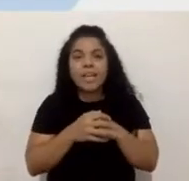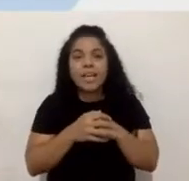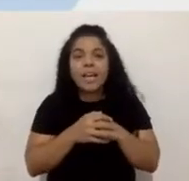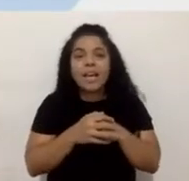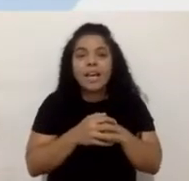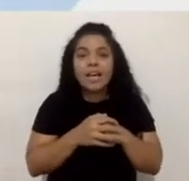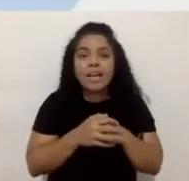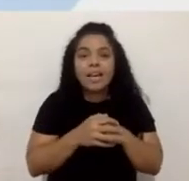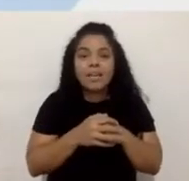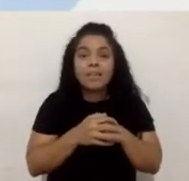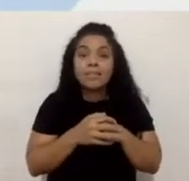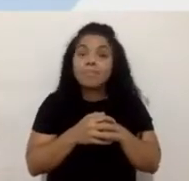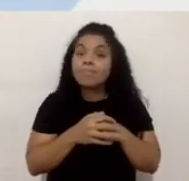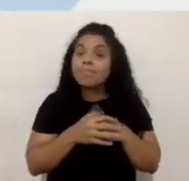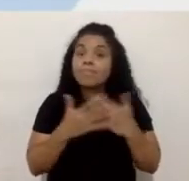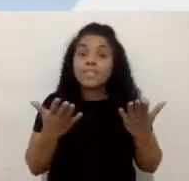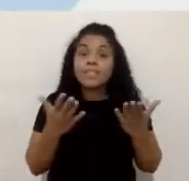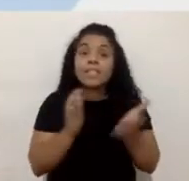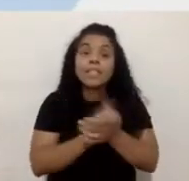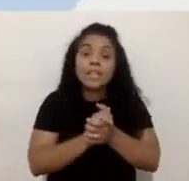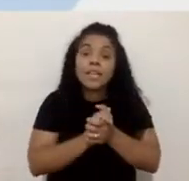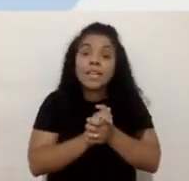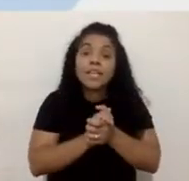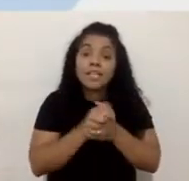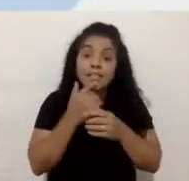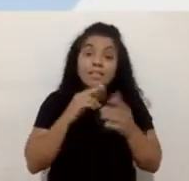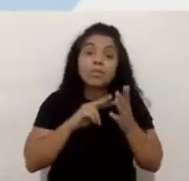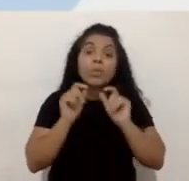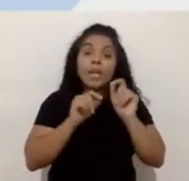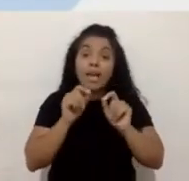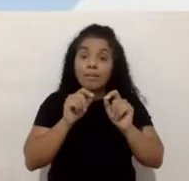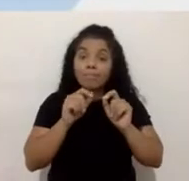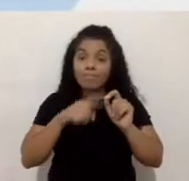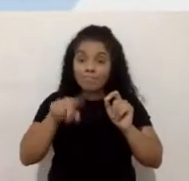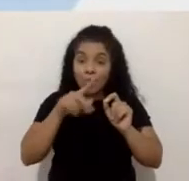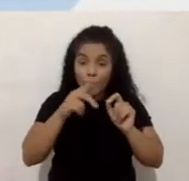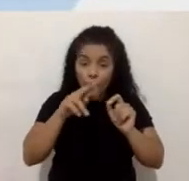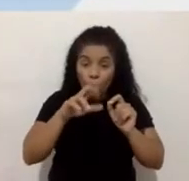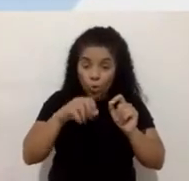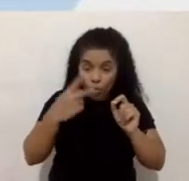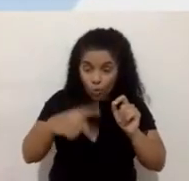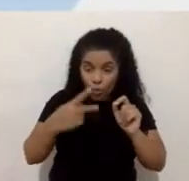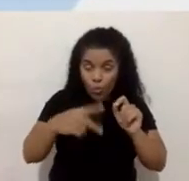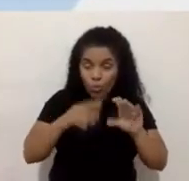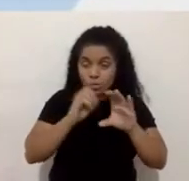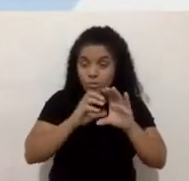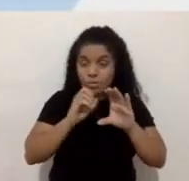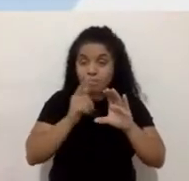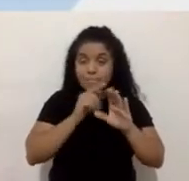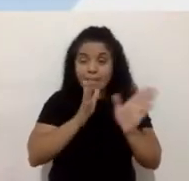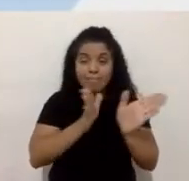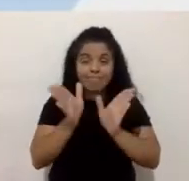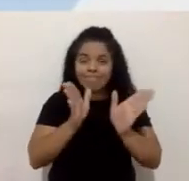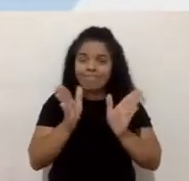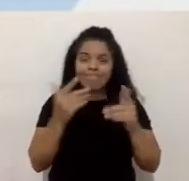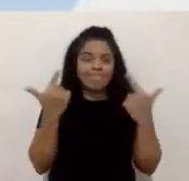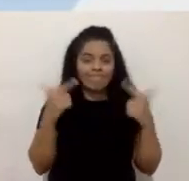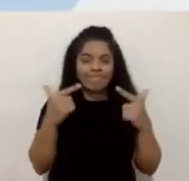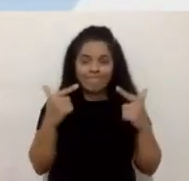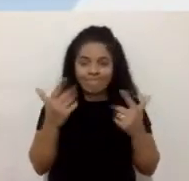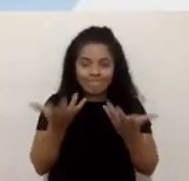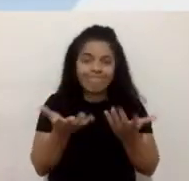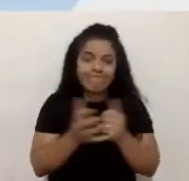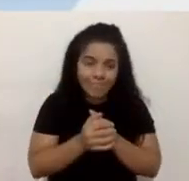isso significa, né, que os nossos produtos não estão totalmente acessíveis. Esse teste serviu para a gente